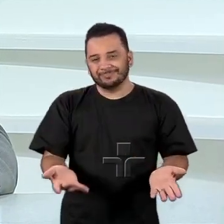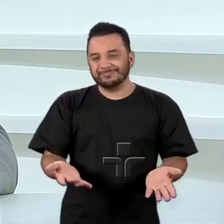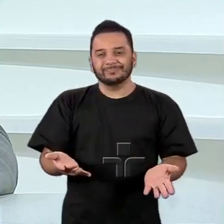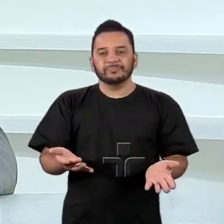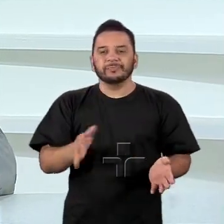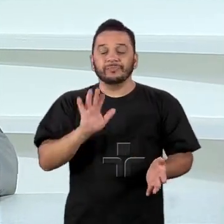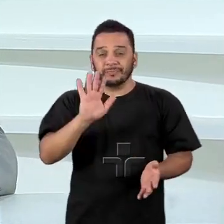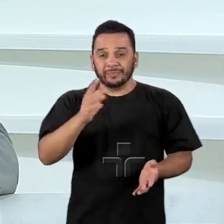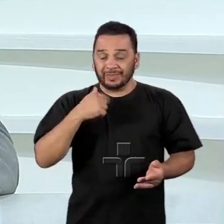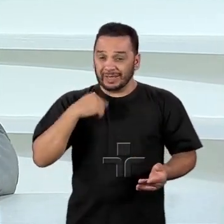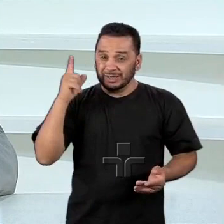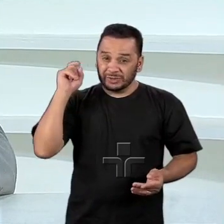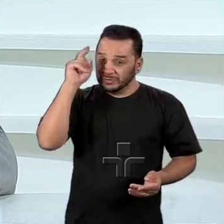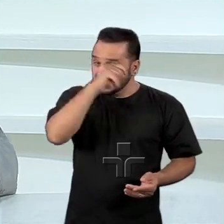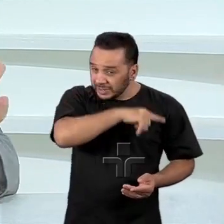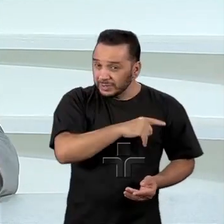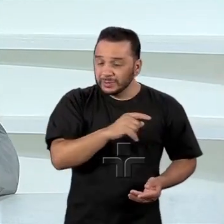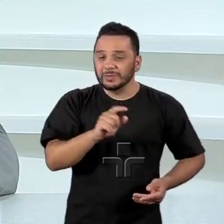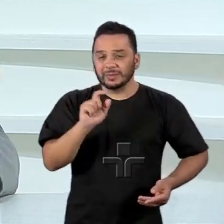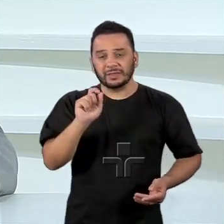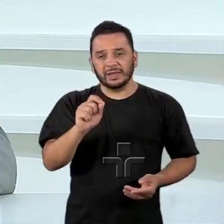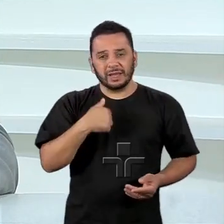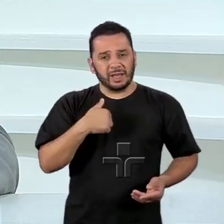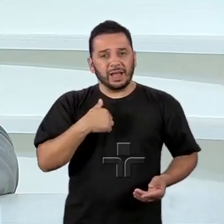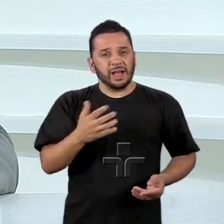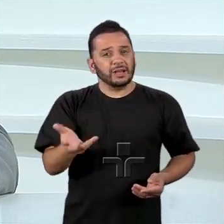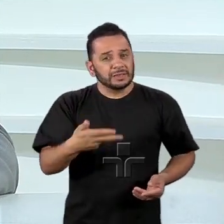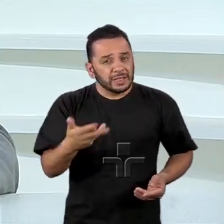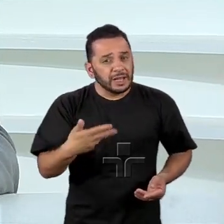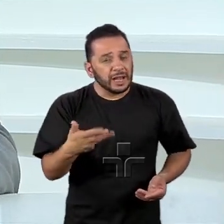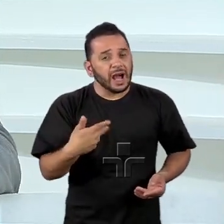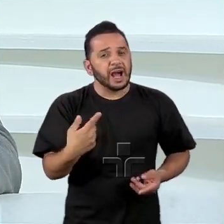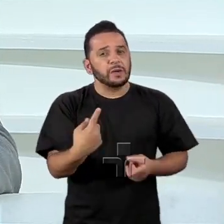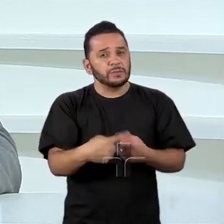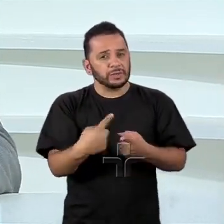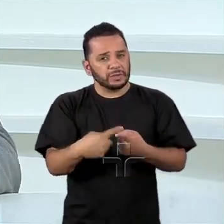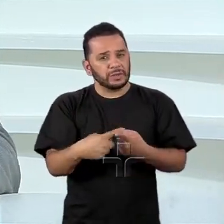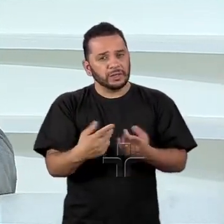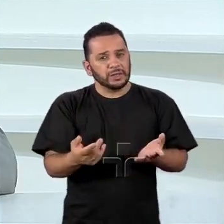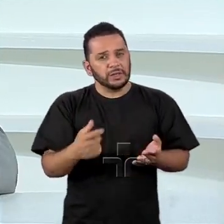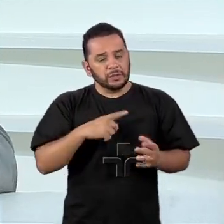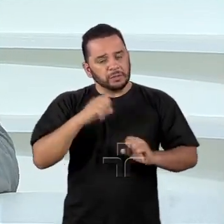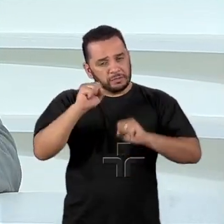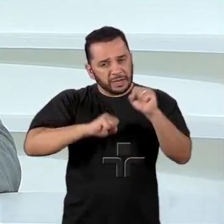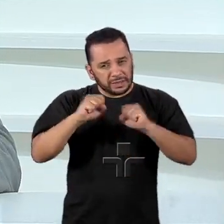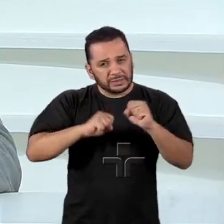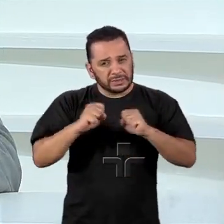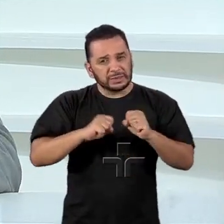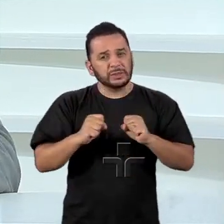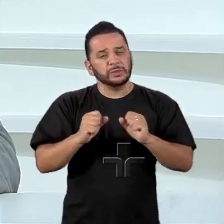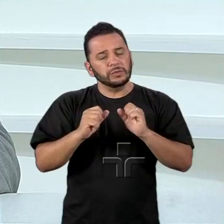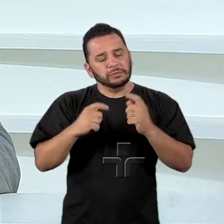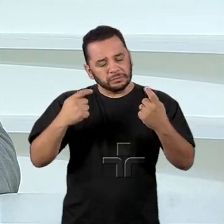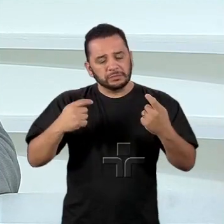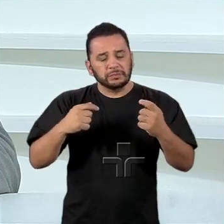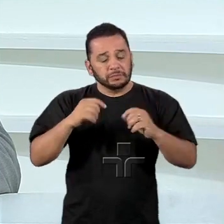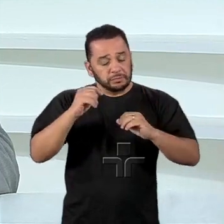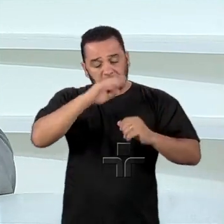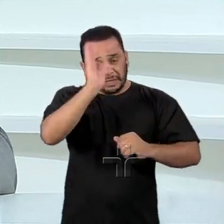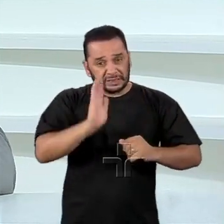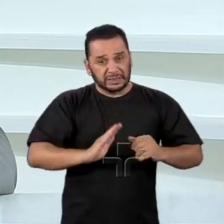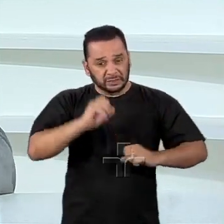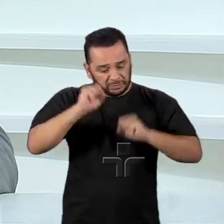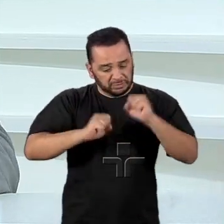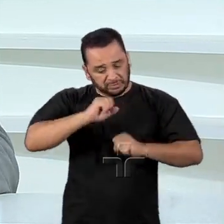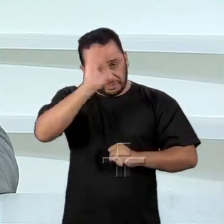caso, se acelerar considerando como é constituída a matriz produtiva brasileira, para acelerar o processo de abertura, talvez da